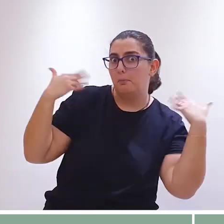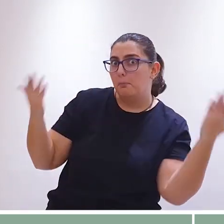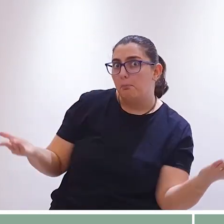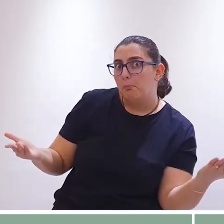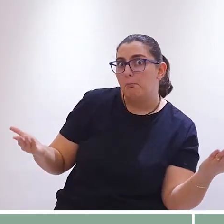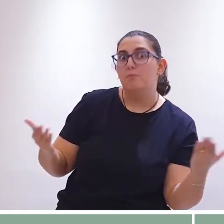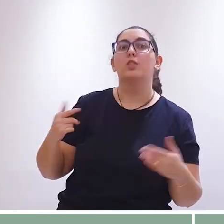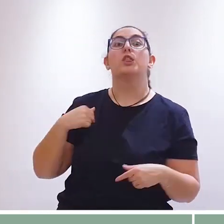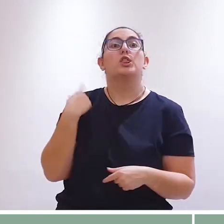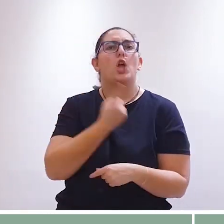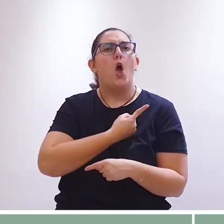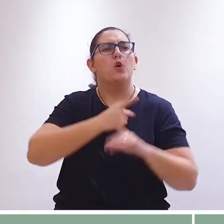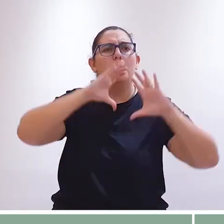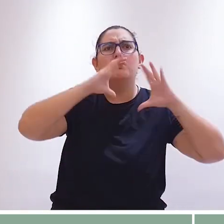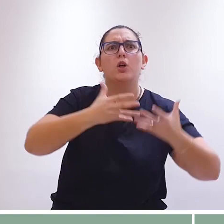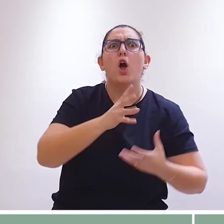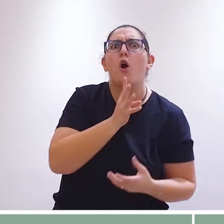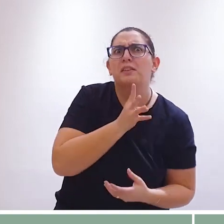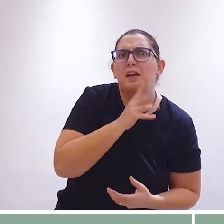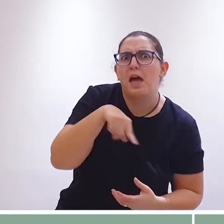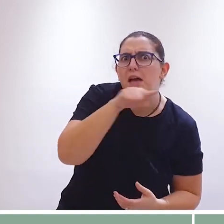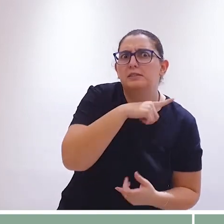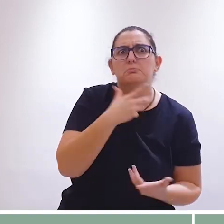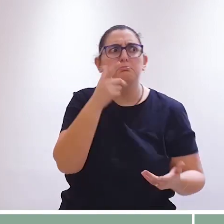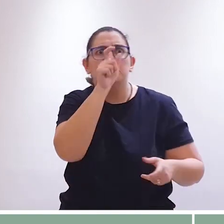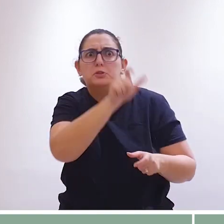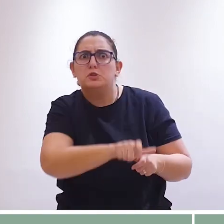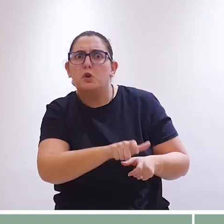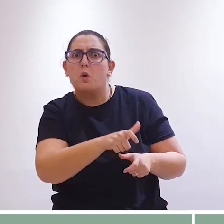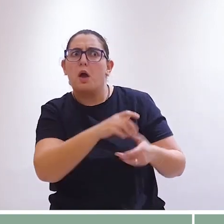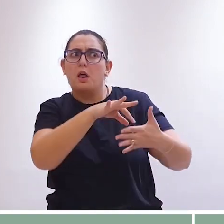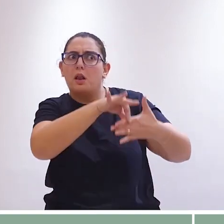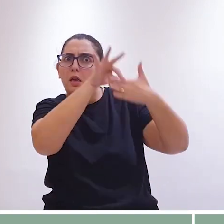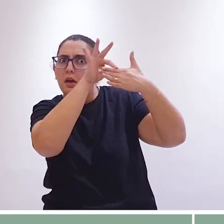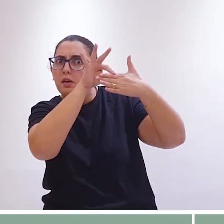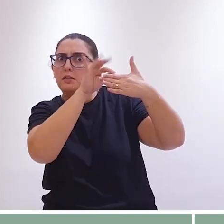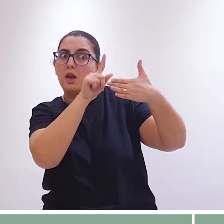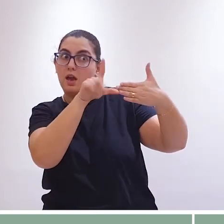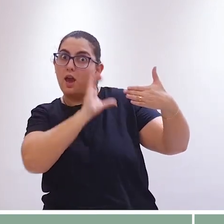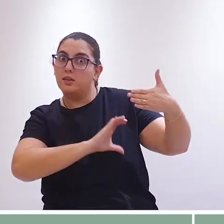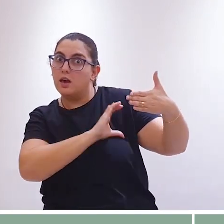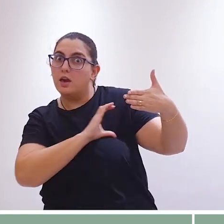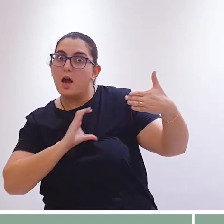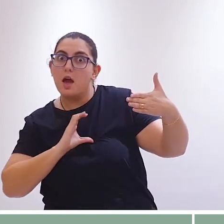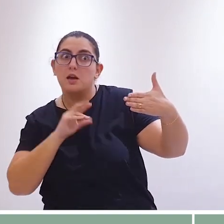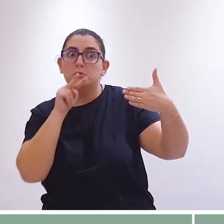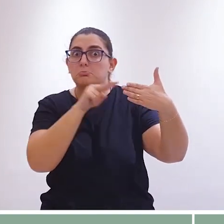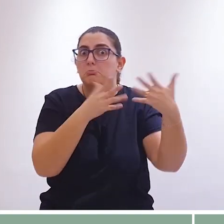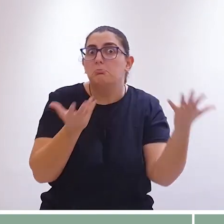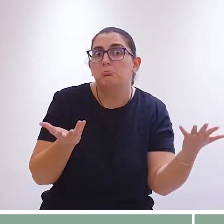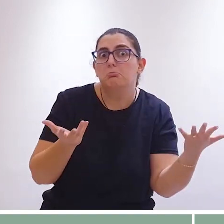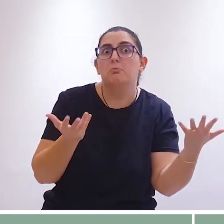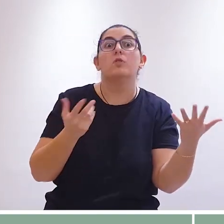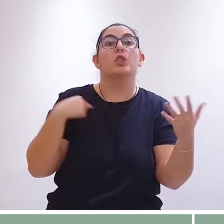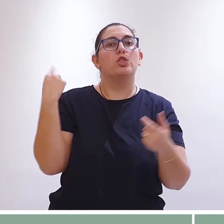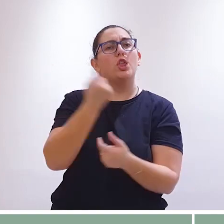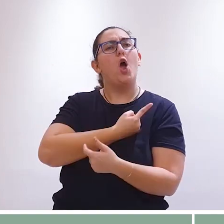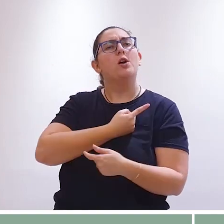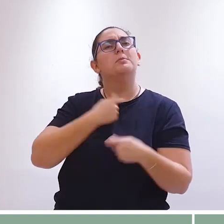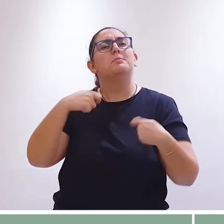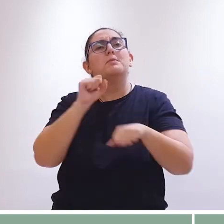paróquio? Conhecemos as pessoas que lideram os movimentos, a catequese? O que esperamos da comunidade?